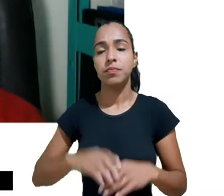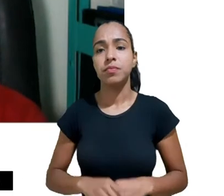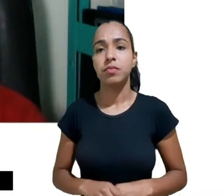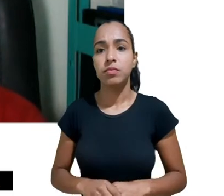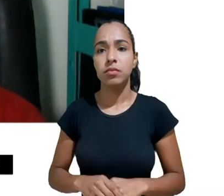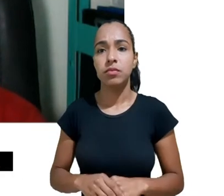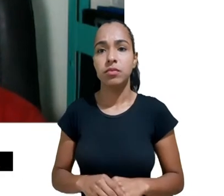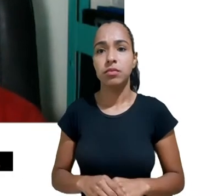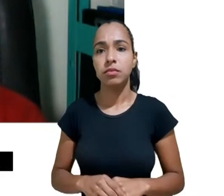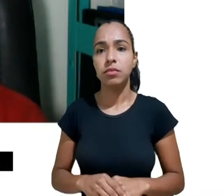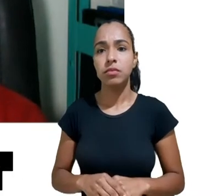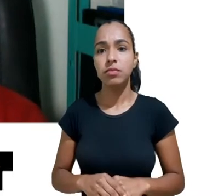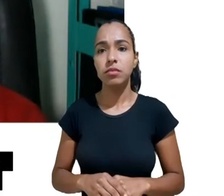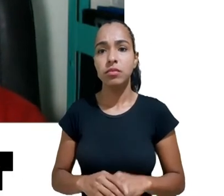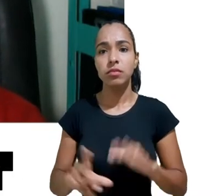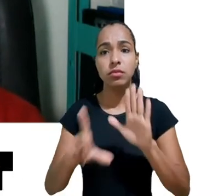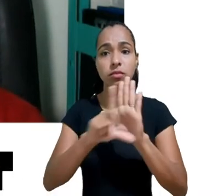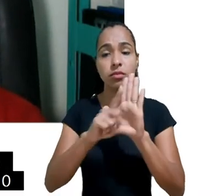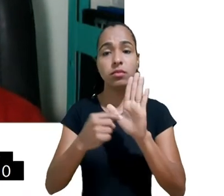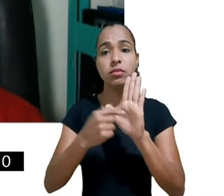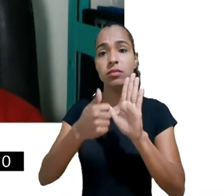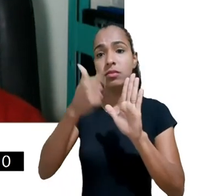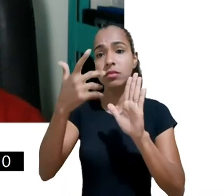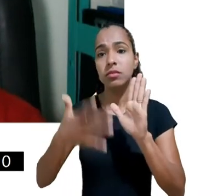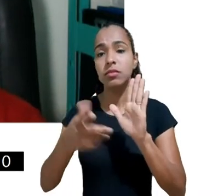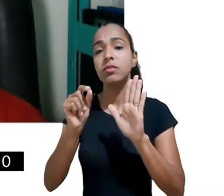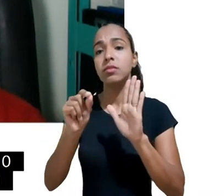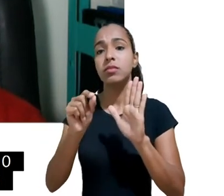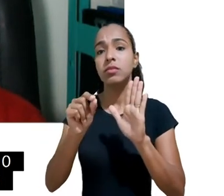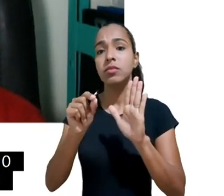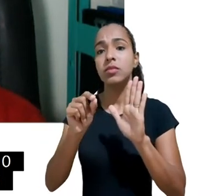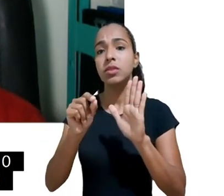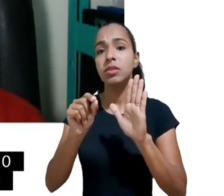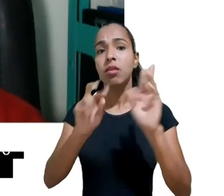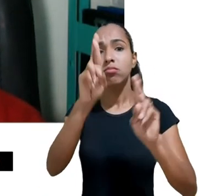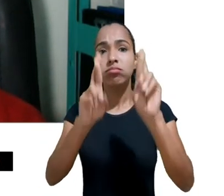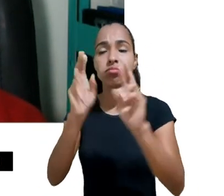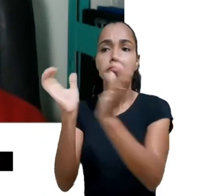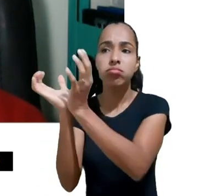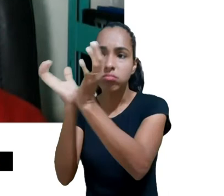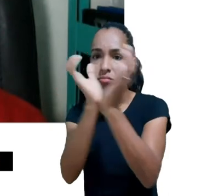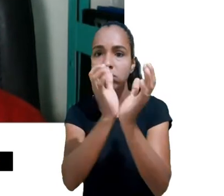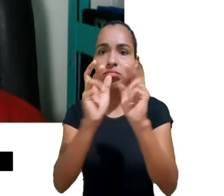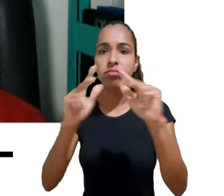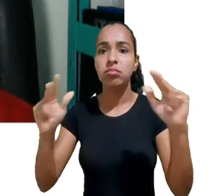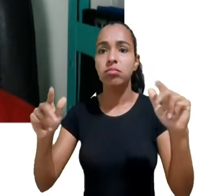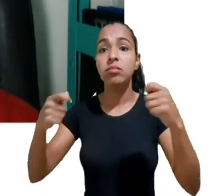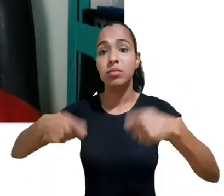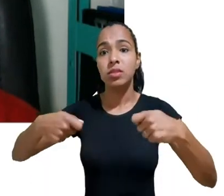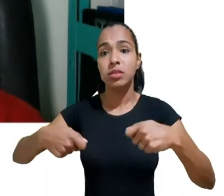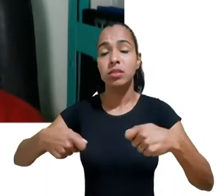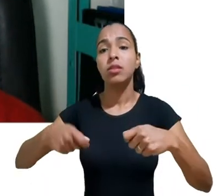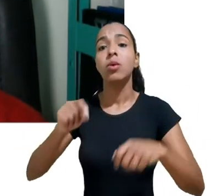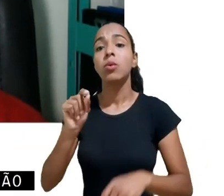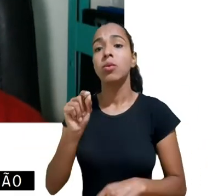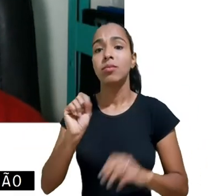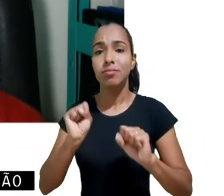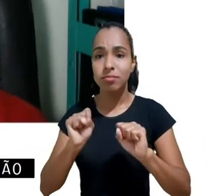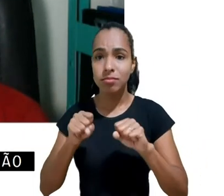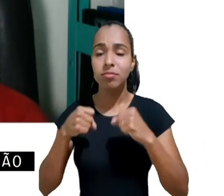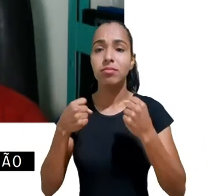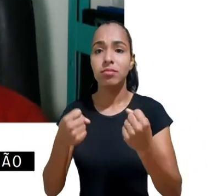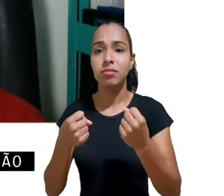Nacional deveria assumir um papel de promoção e disseminação das garantias já asseguradas por meio de campanhas e